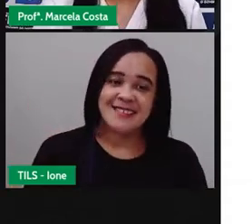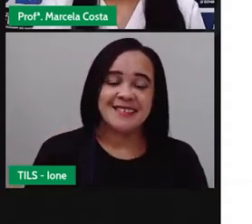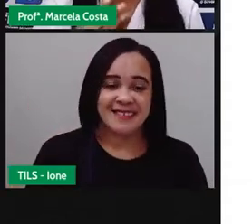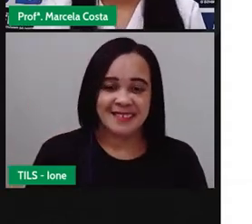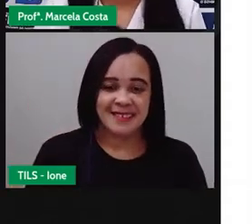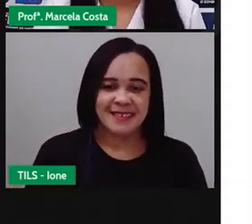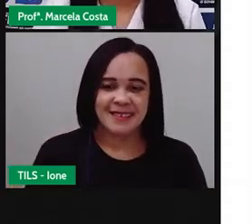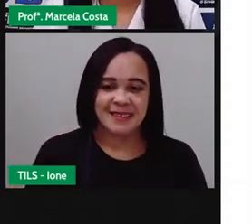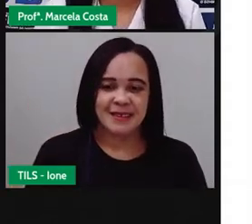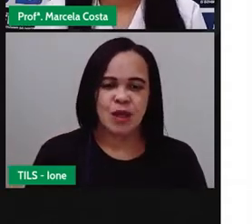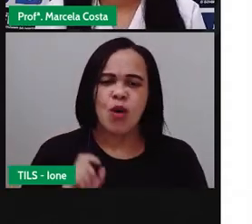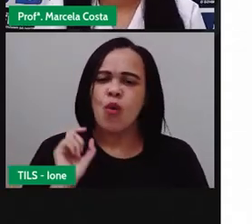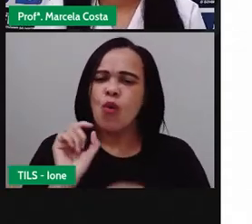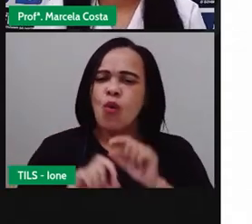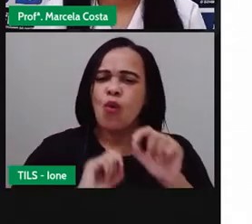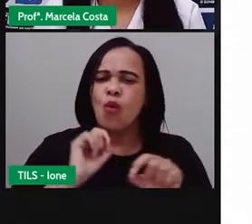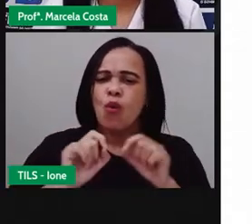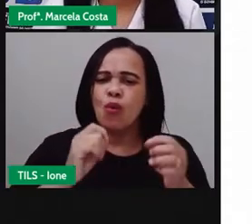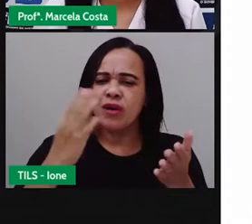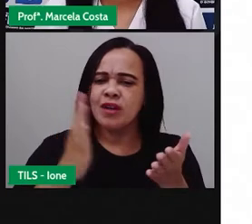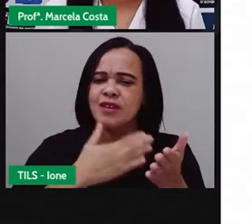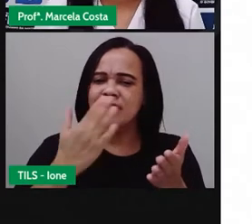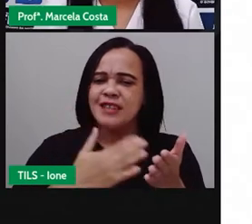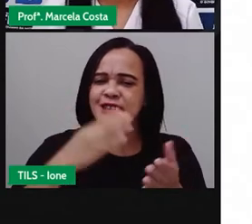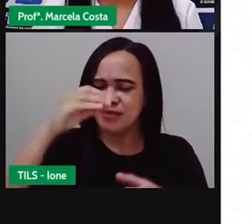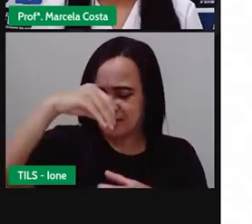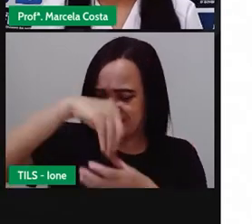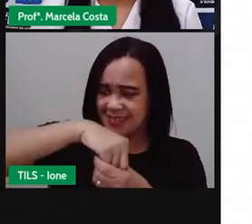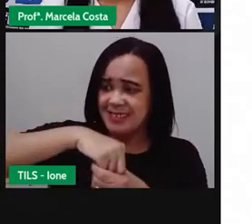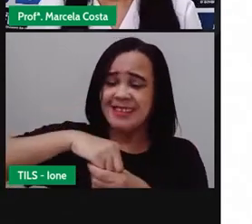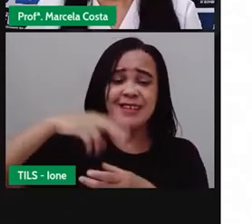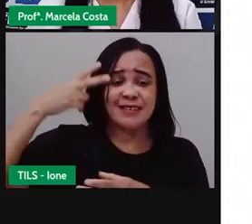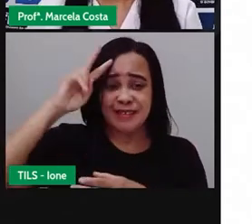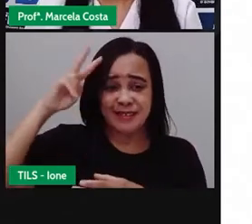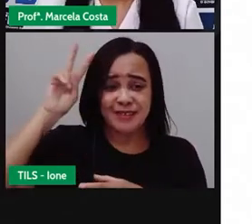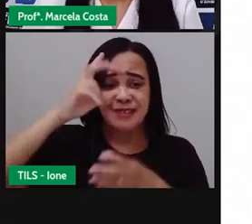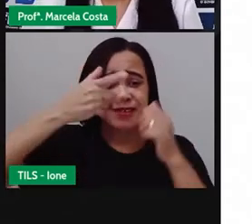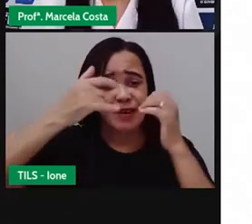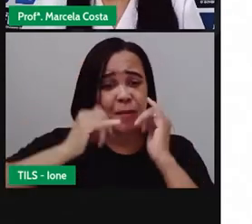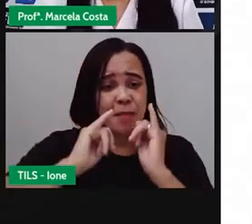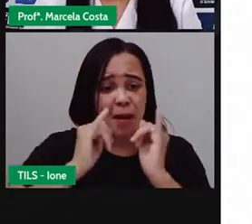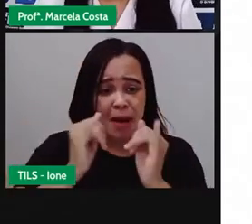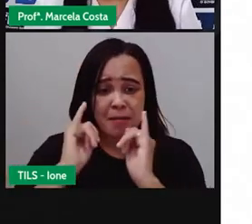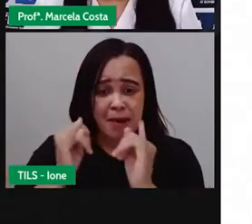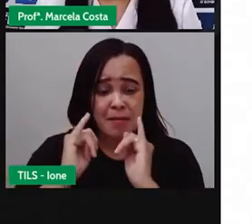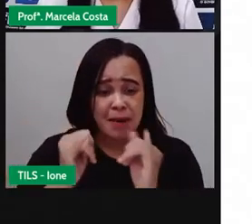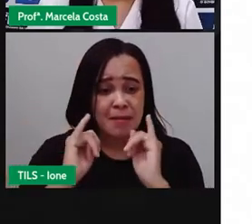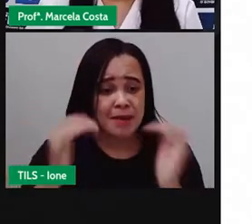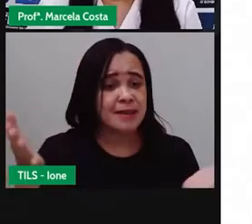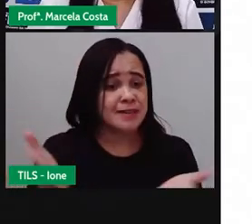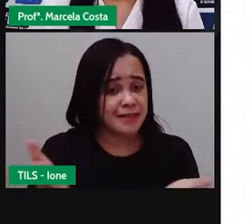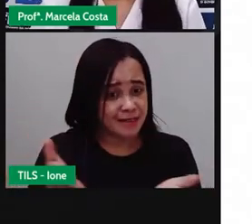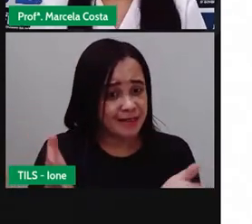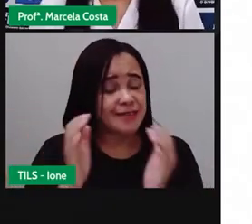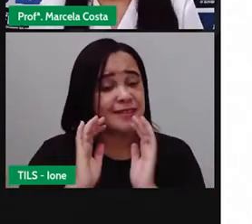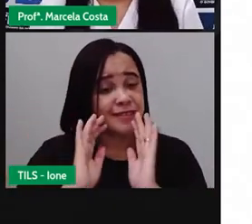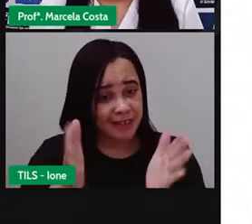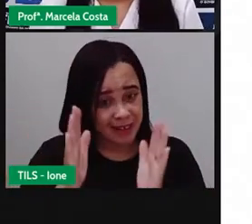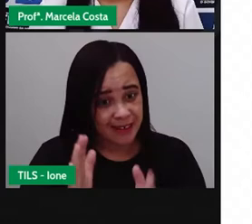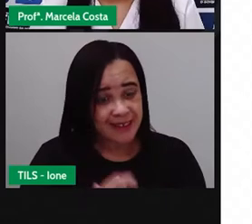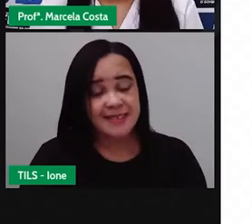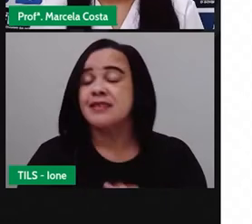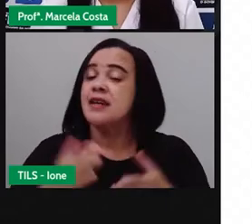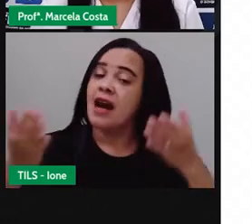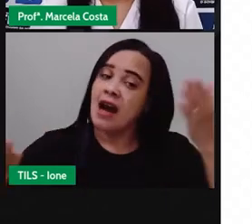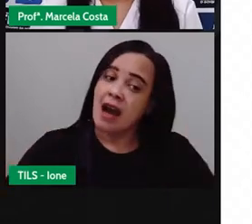O que que se passa aí nesse livro? Que história esse livro conta? Vamos fazer uma interpretação. Eu vou fazer algumas